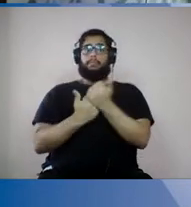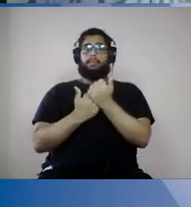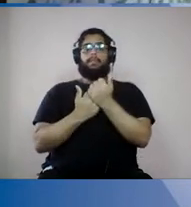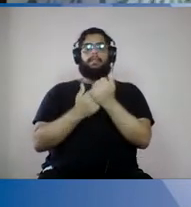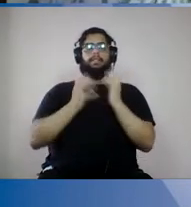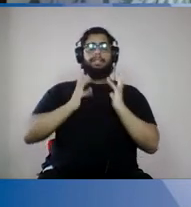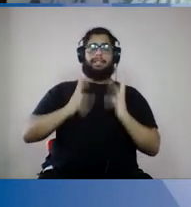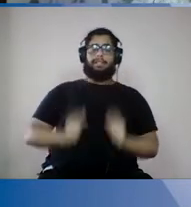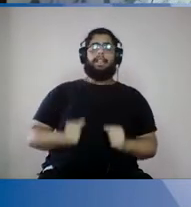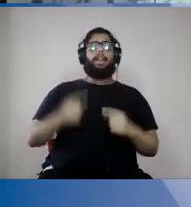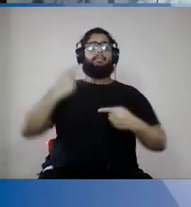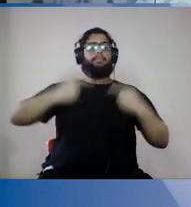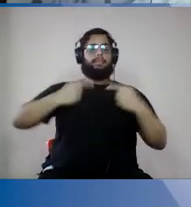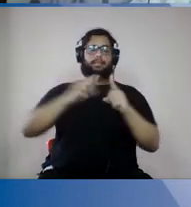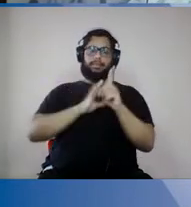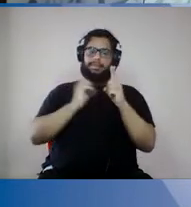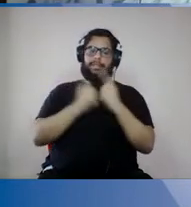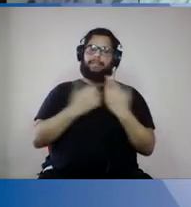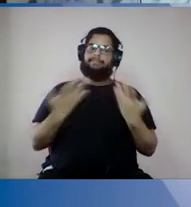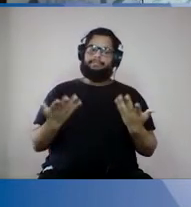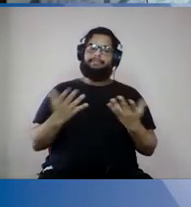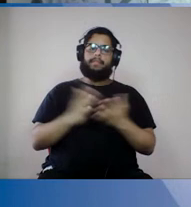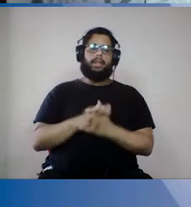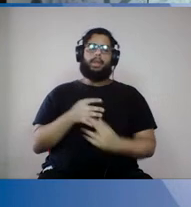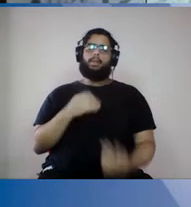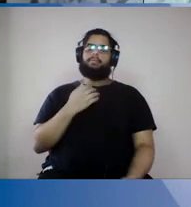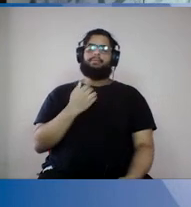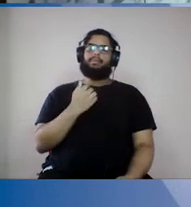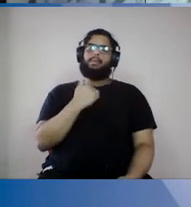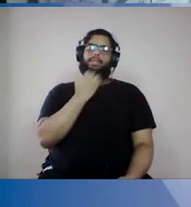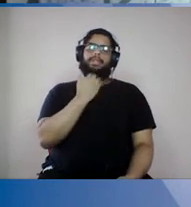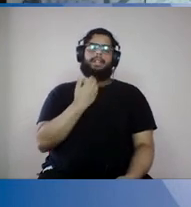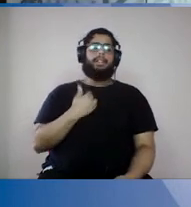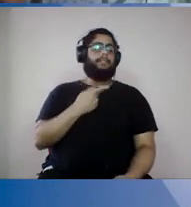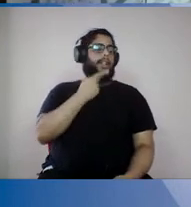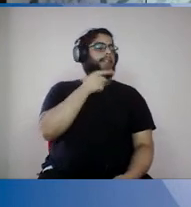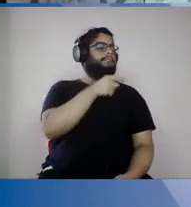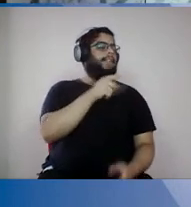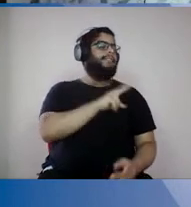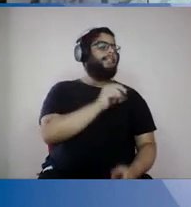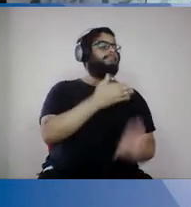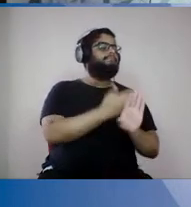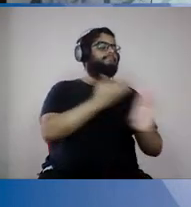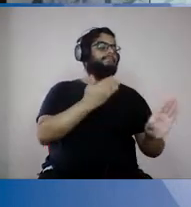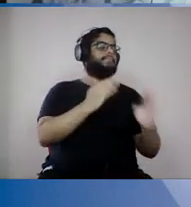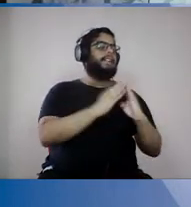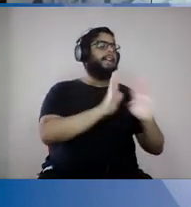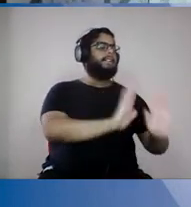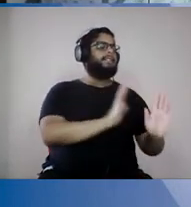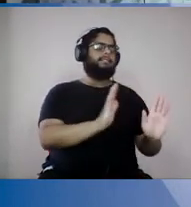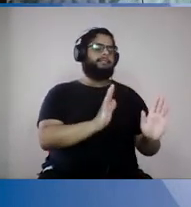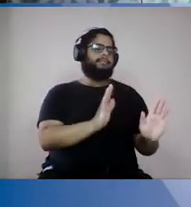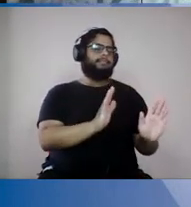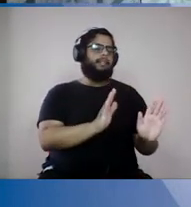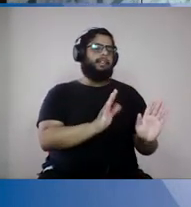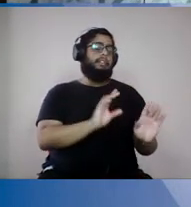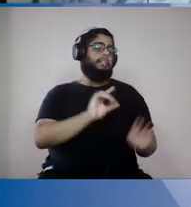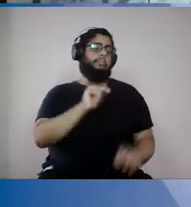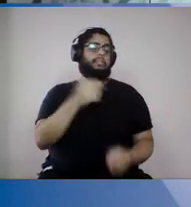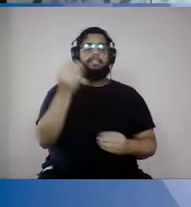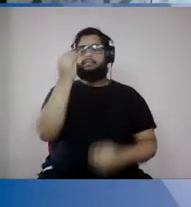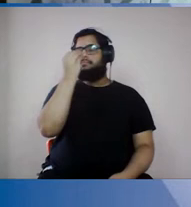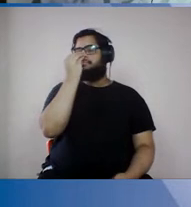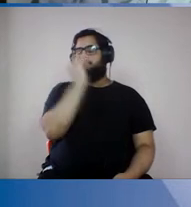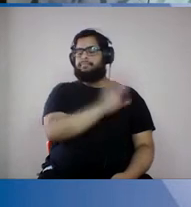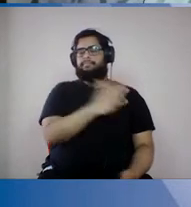e econômico para isso acontecer. Eu não posso mandar uma pessoa fazer isolamento ou pedir para ela fazer o favor de fazer isolamento e, dali para frente,